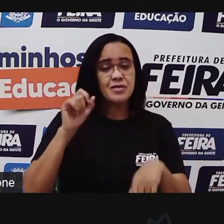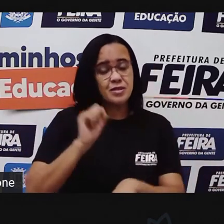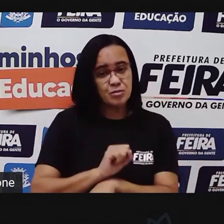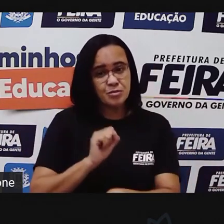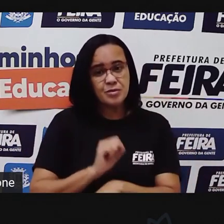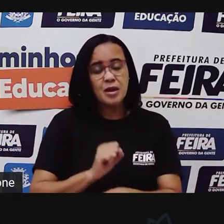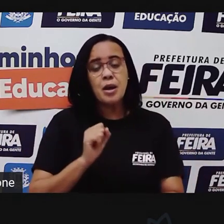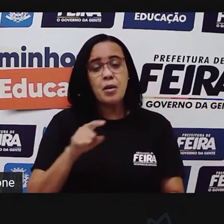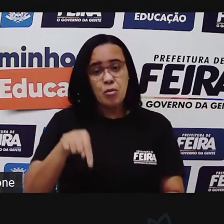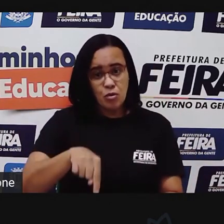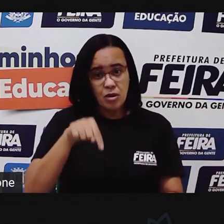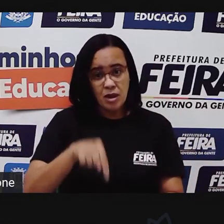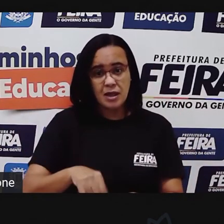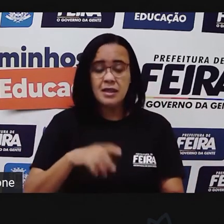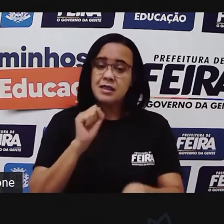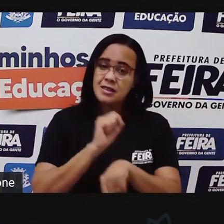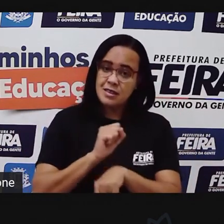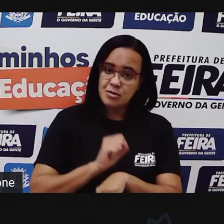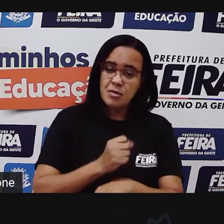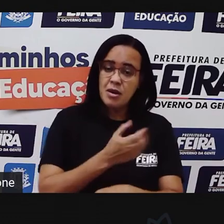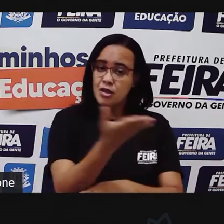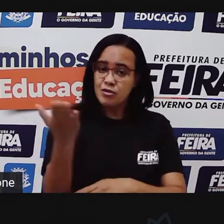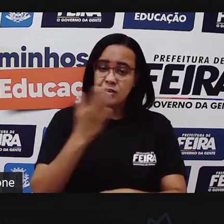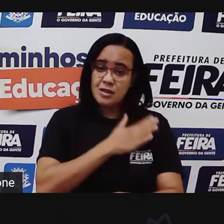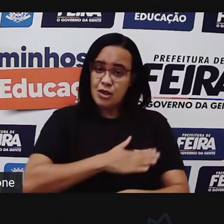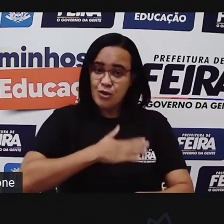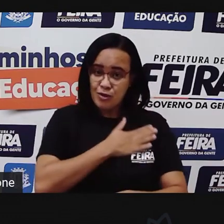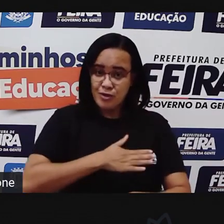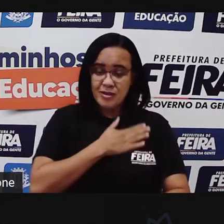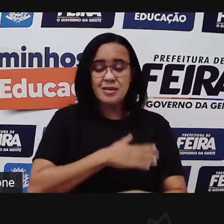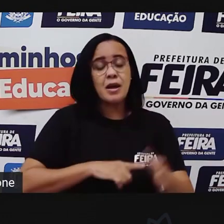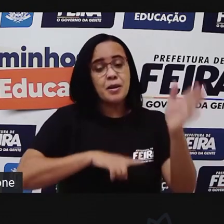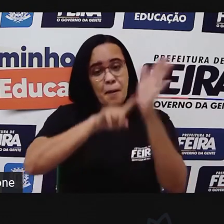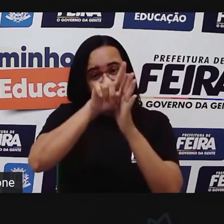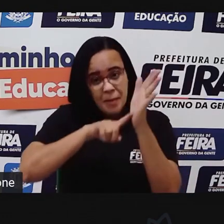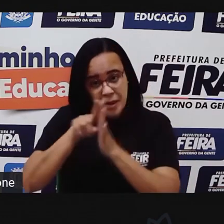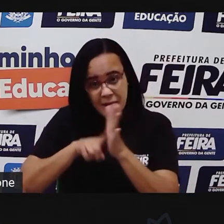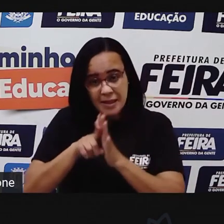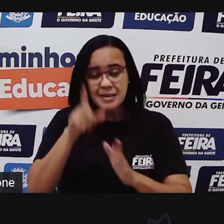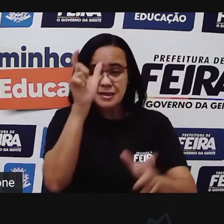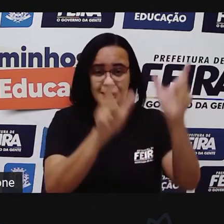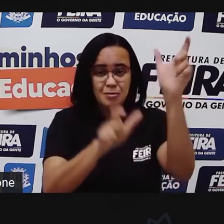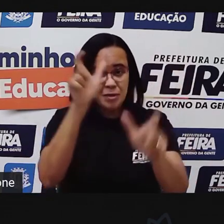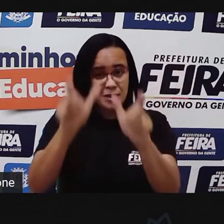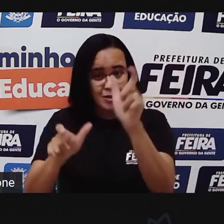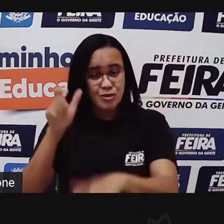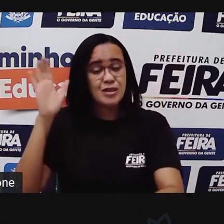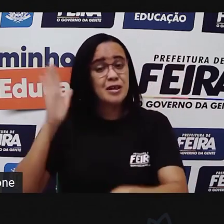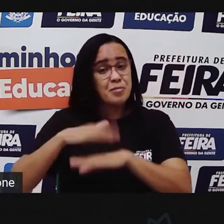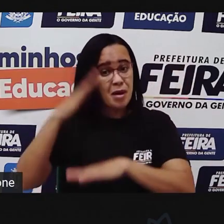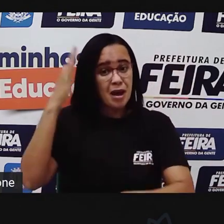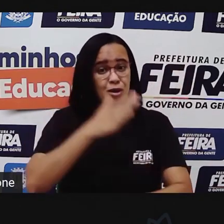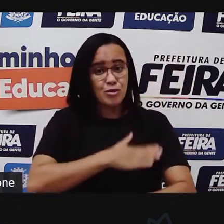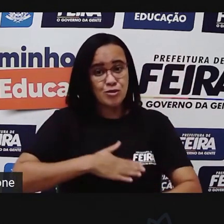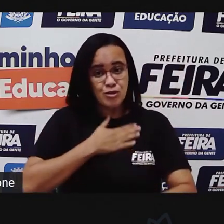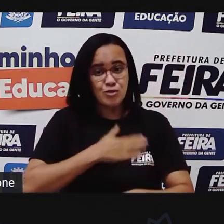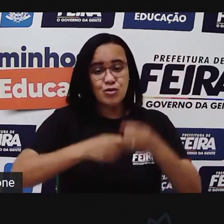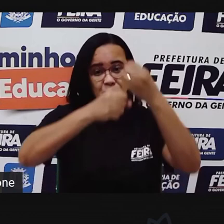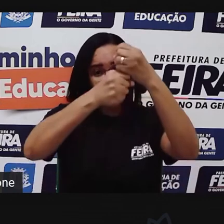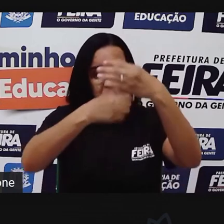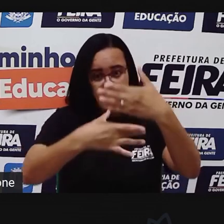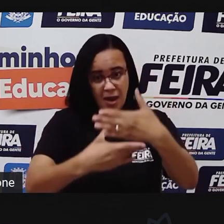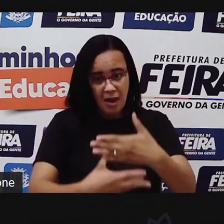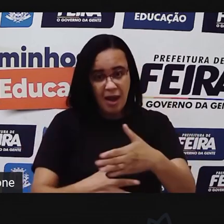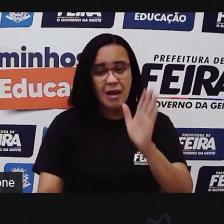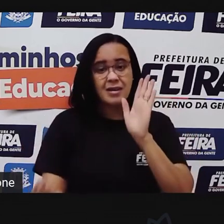vocês tenham curtido. Pesquisem aí muitos personagens. Me digam qual foi que vocês mais gostaram. E coloquem aí nos comentários, tá bom?